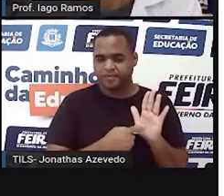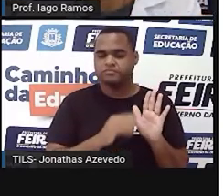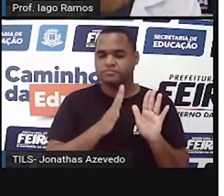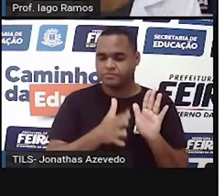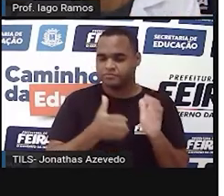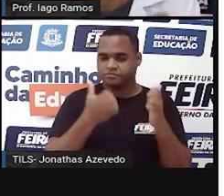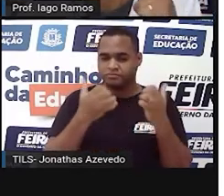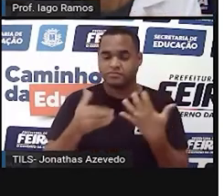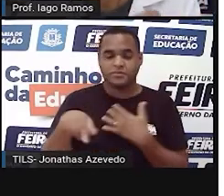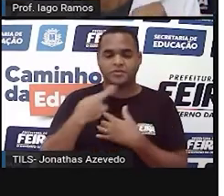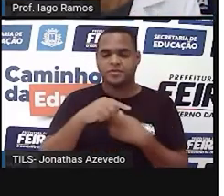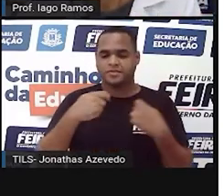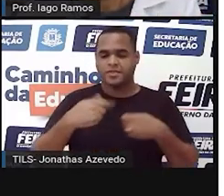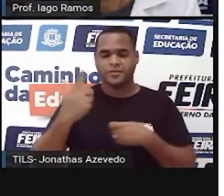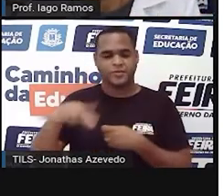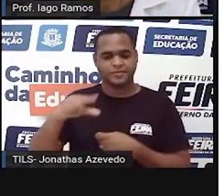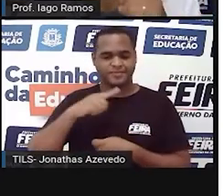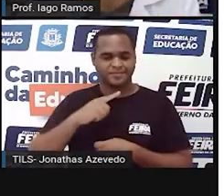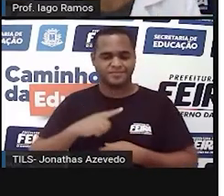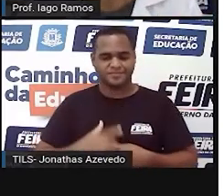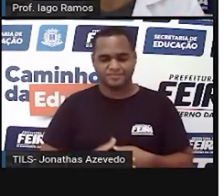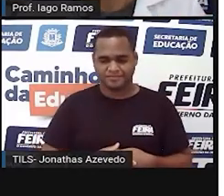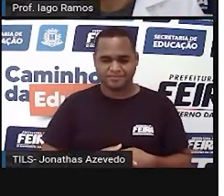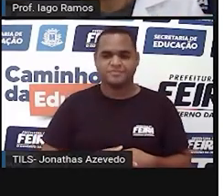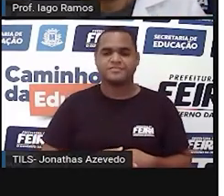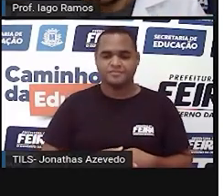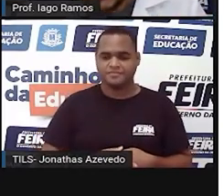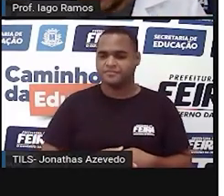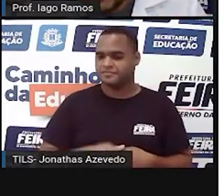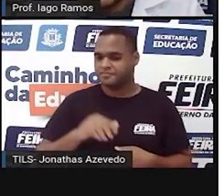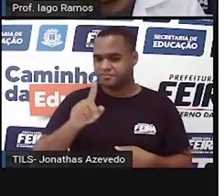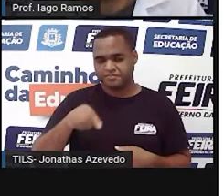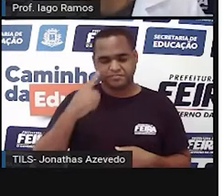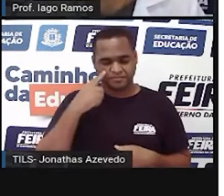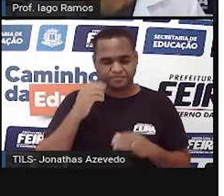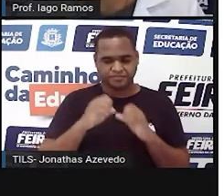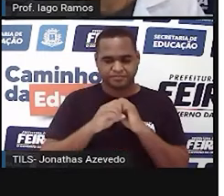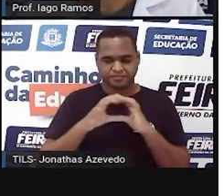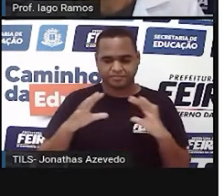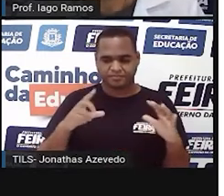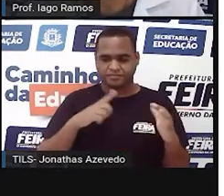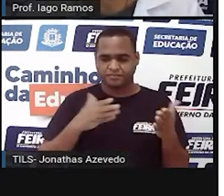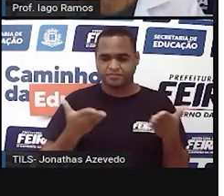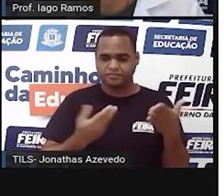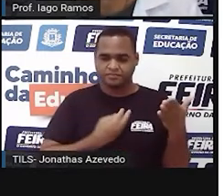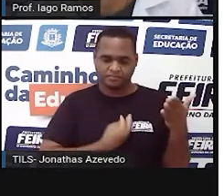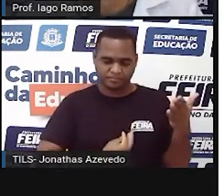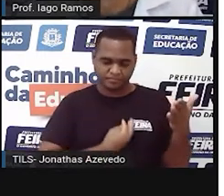gente vai precisar dela aqui de novo. E é por isso que ela está aparecendo aí.